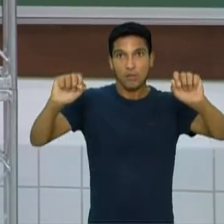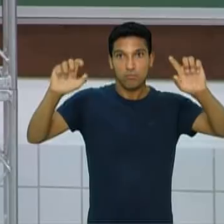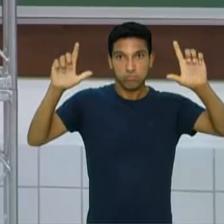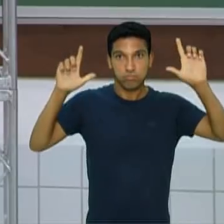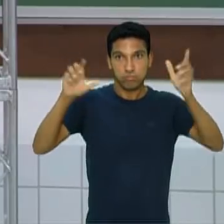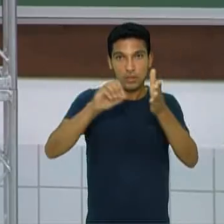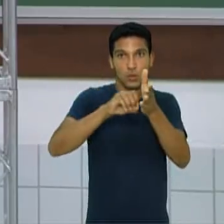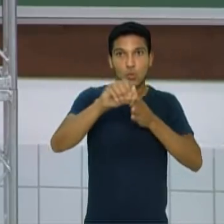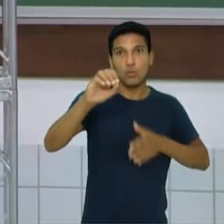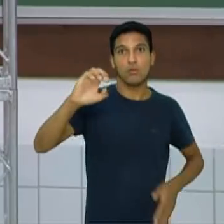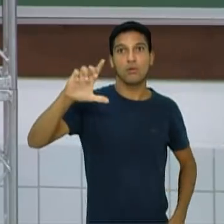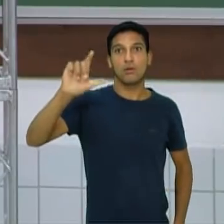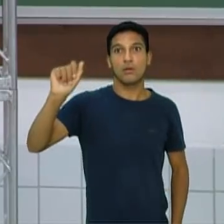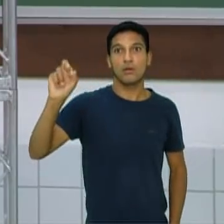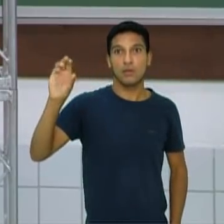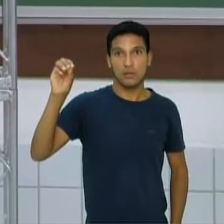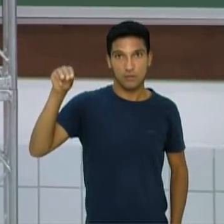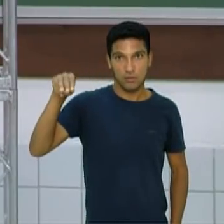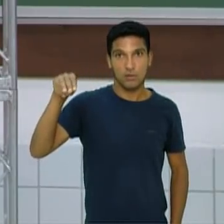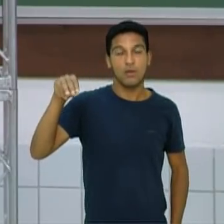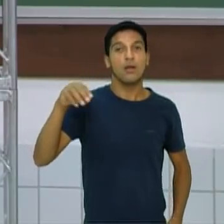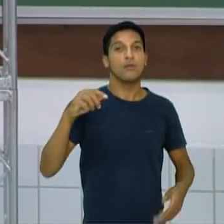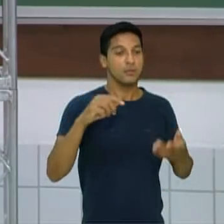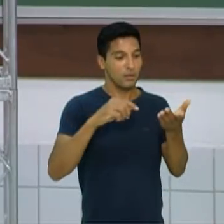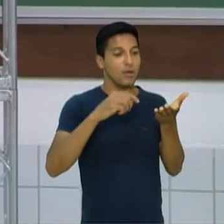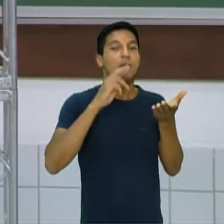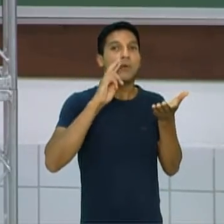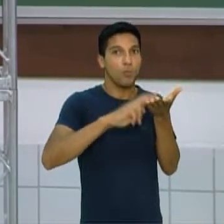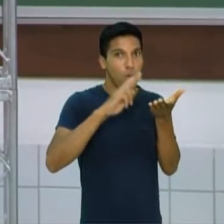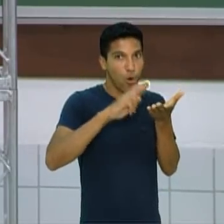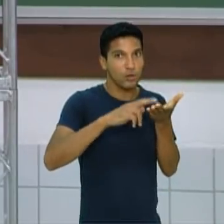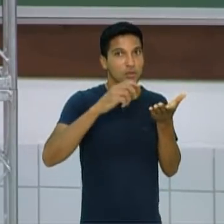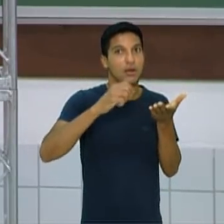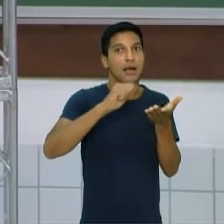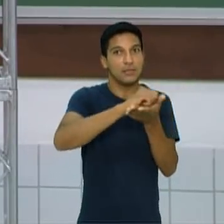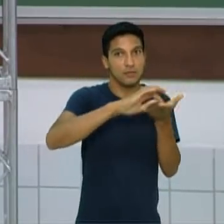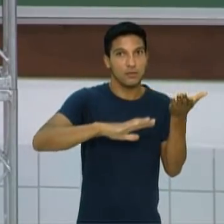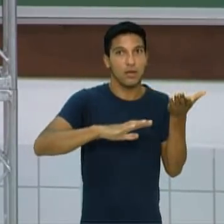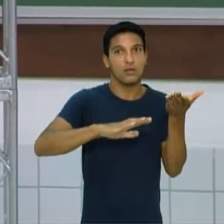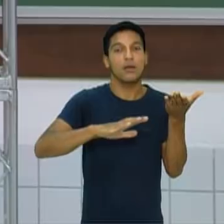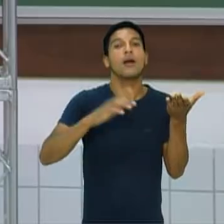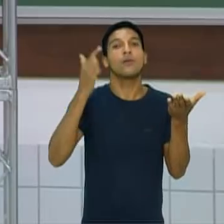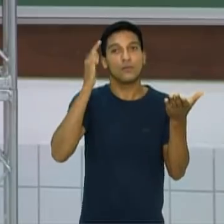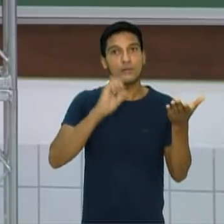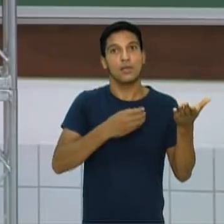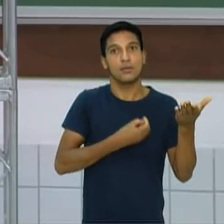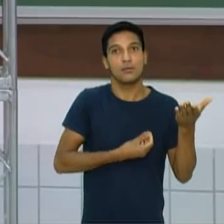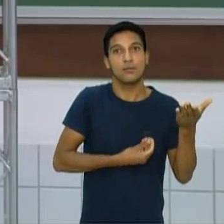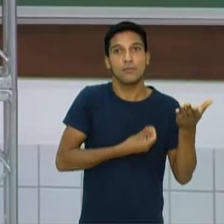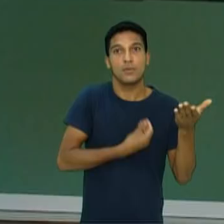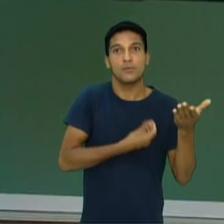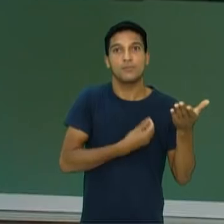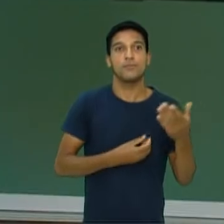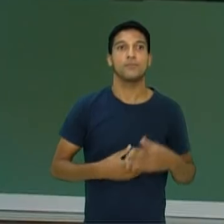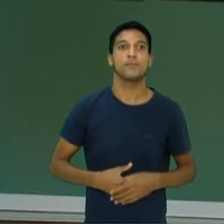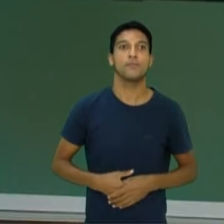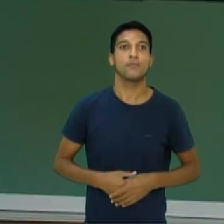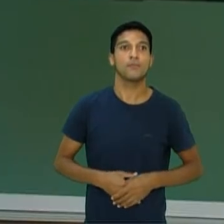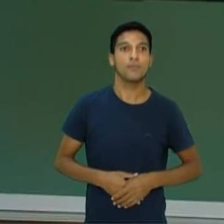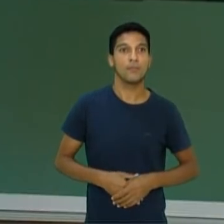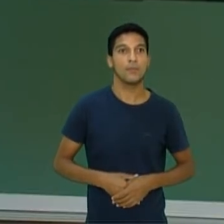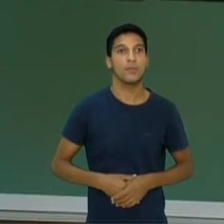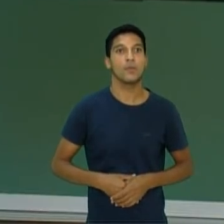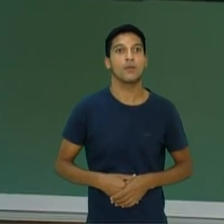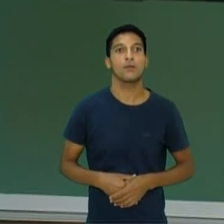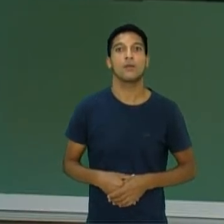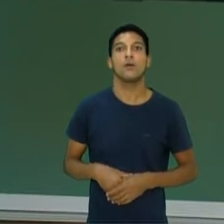a sua presença na aula de hoje. Vamos para ela, então? Bora para a nossa aula? Então, na aula passada, nós